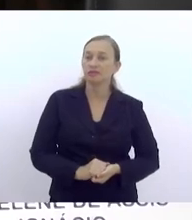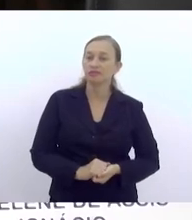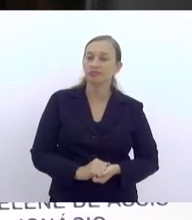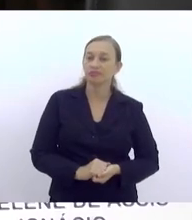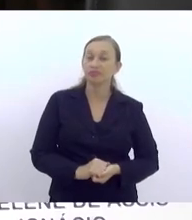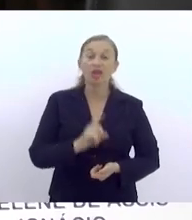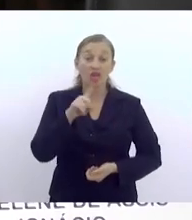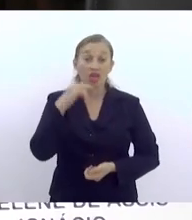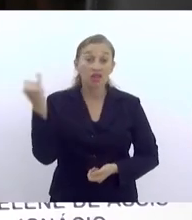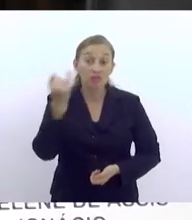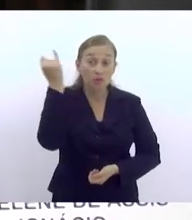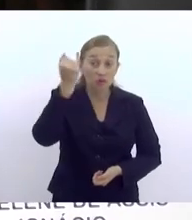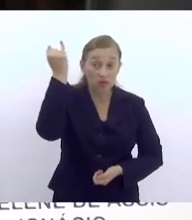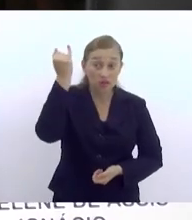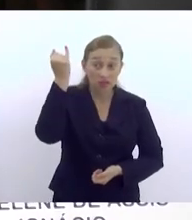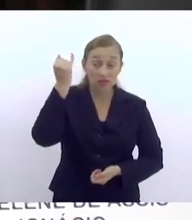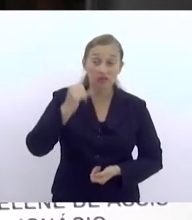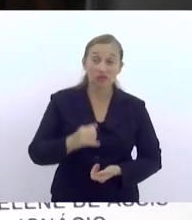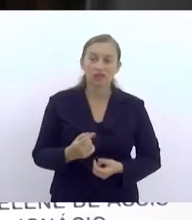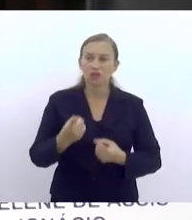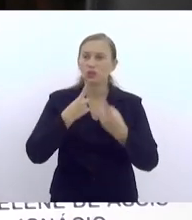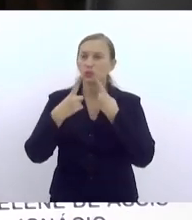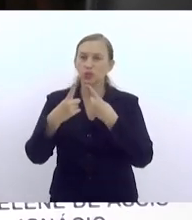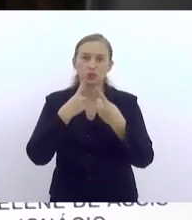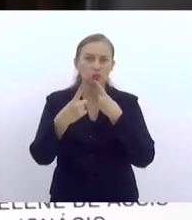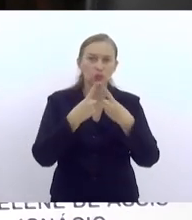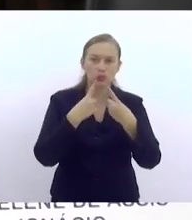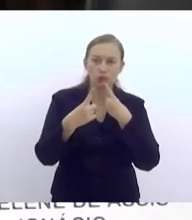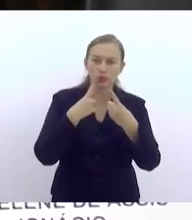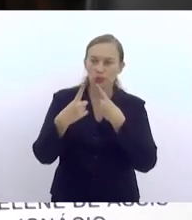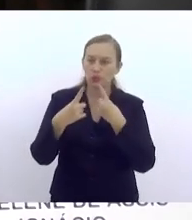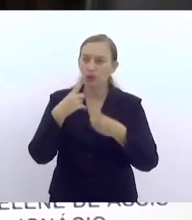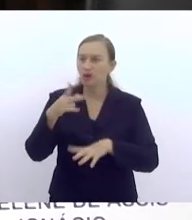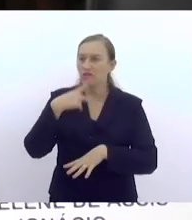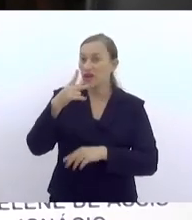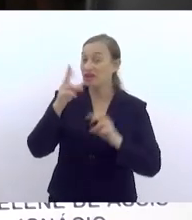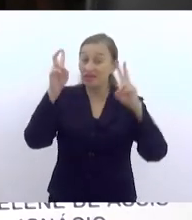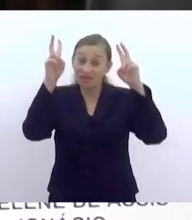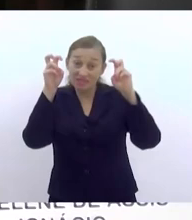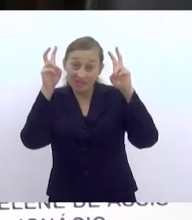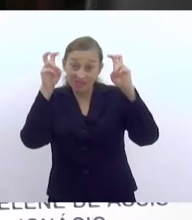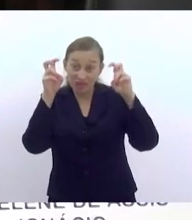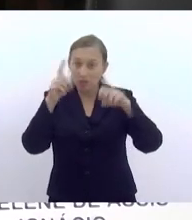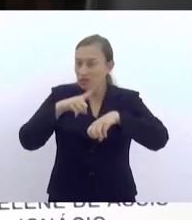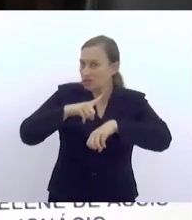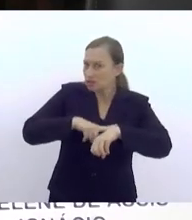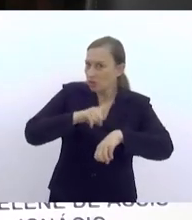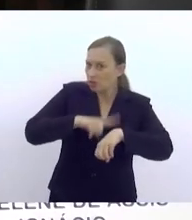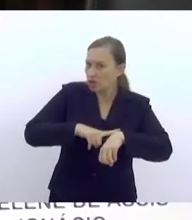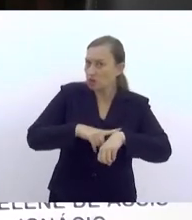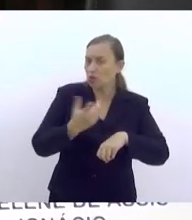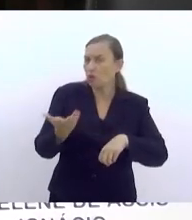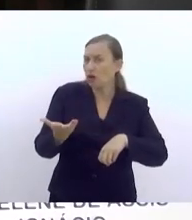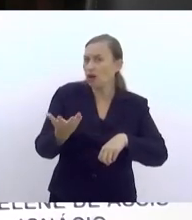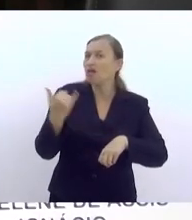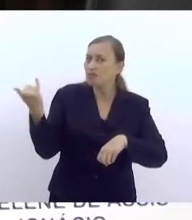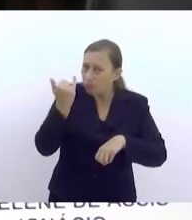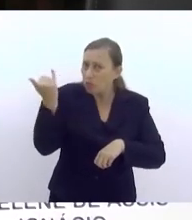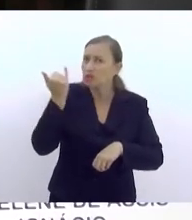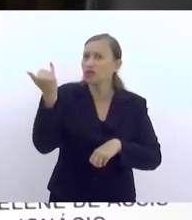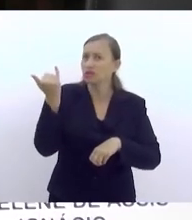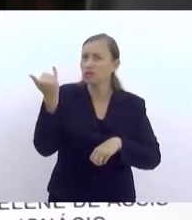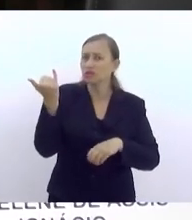É muito importante esse debate, falar desse tema nesse momento, é importante